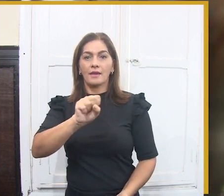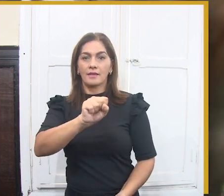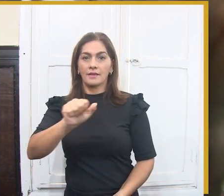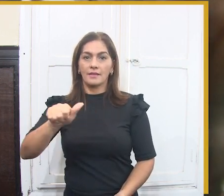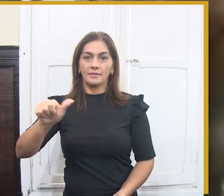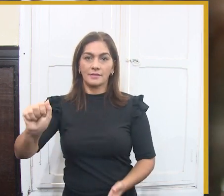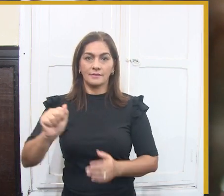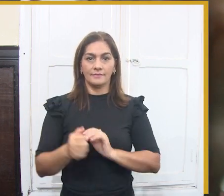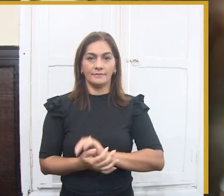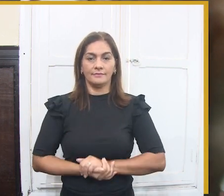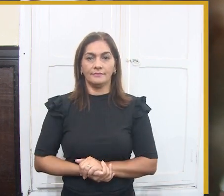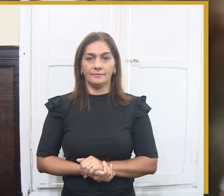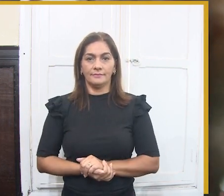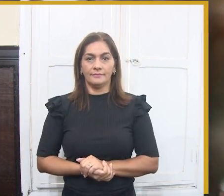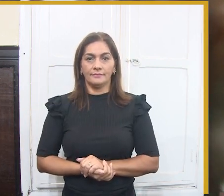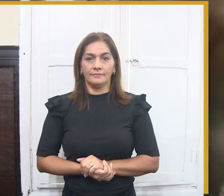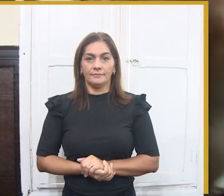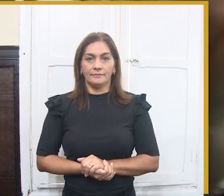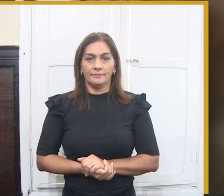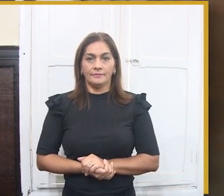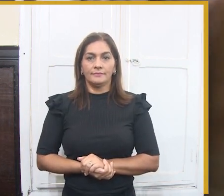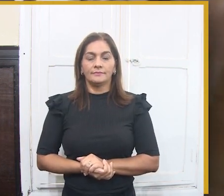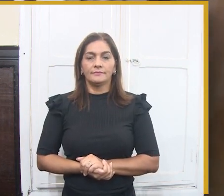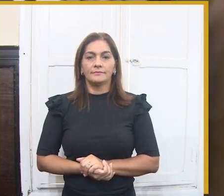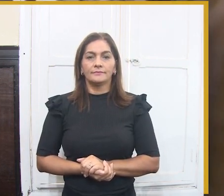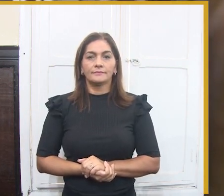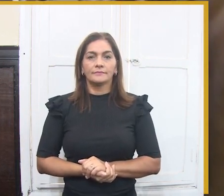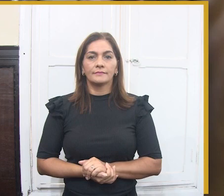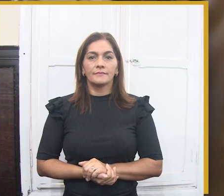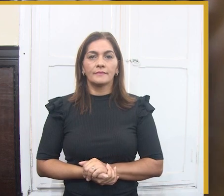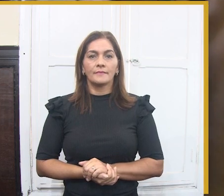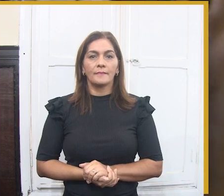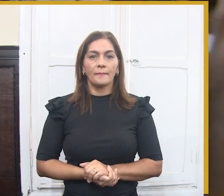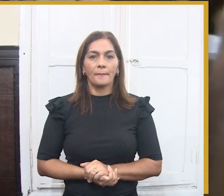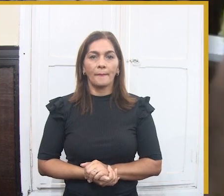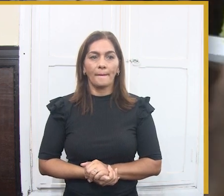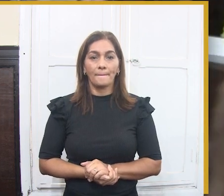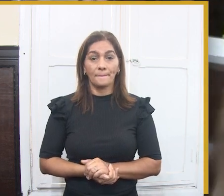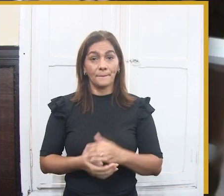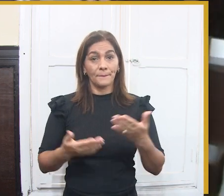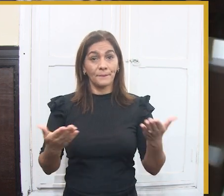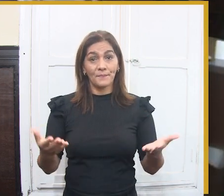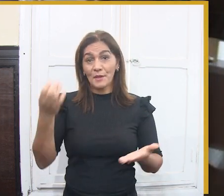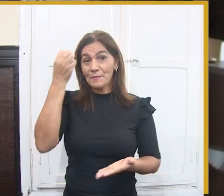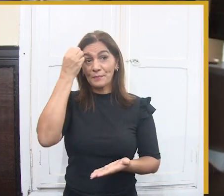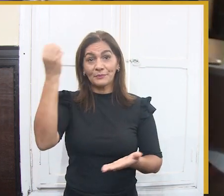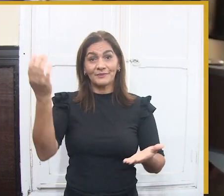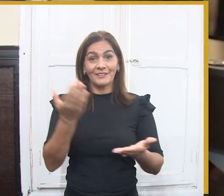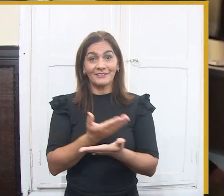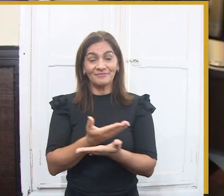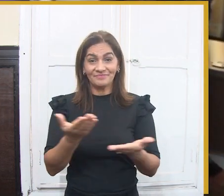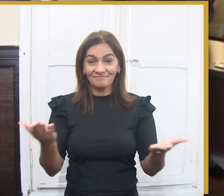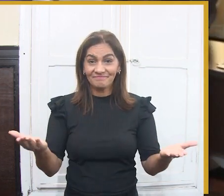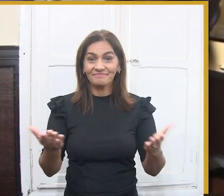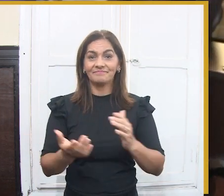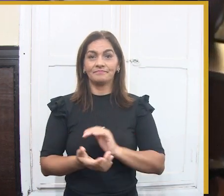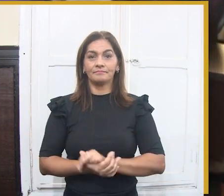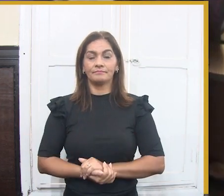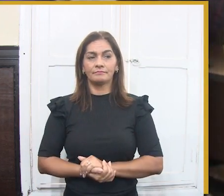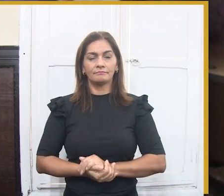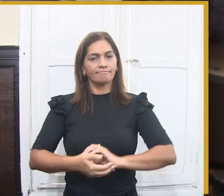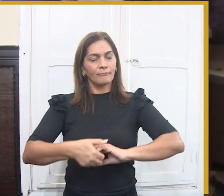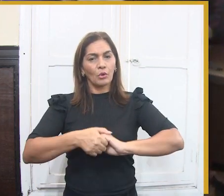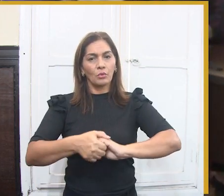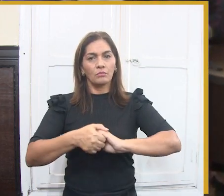ouvir agora a secretária de Desenvolvimento Econômico e de Ciência e Tecnologia e Inovação do município, a